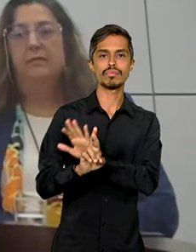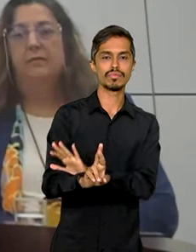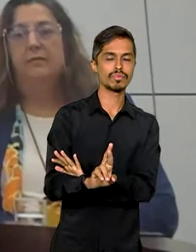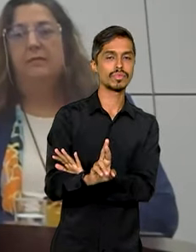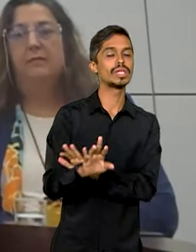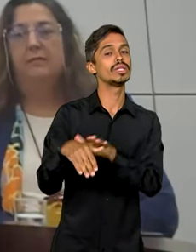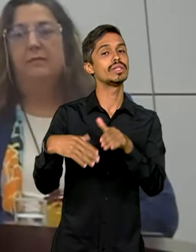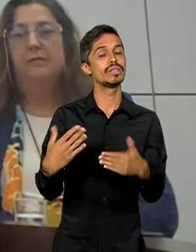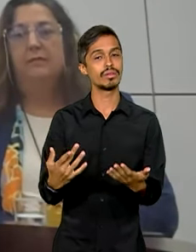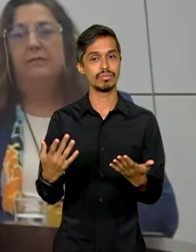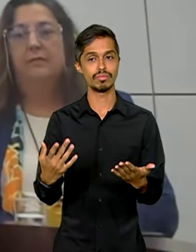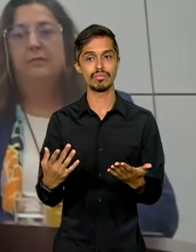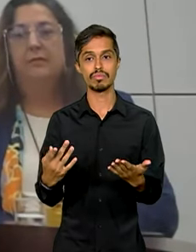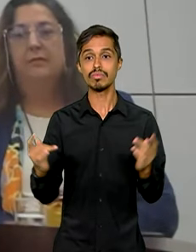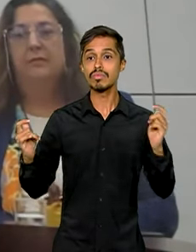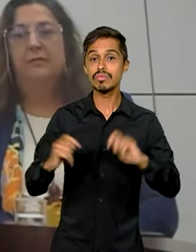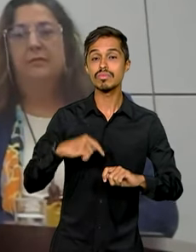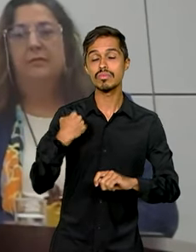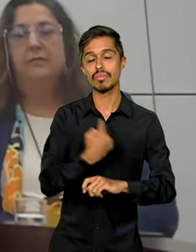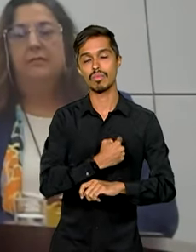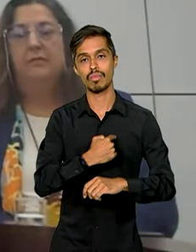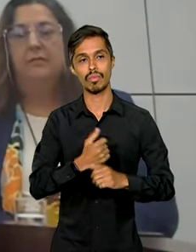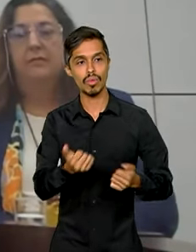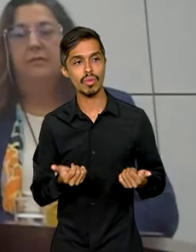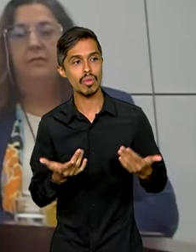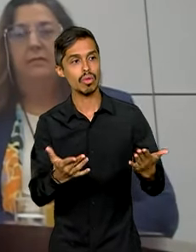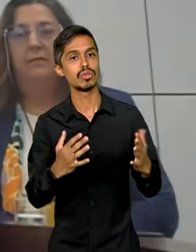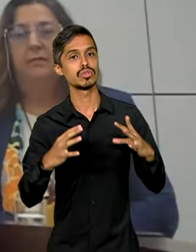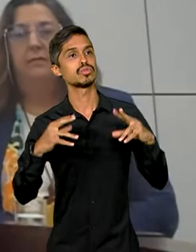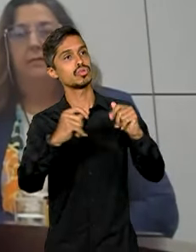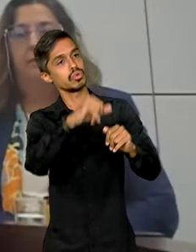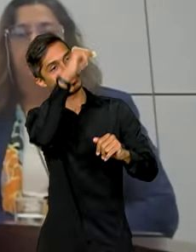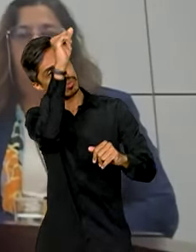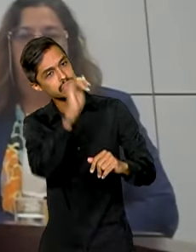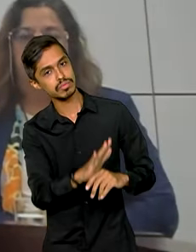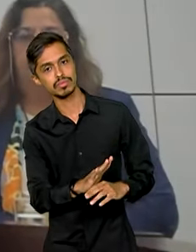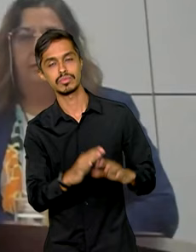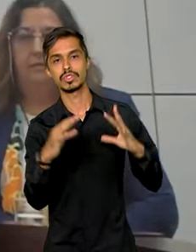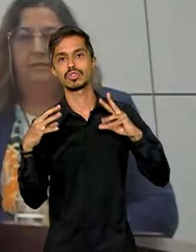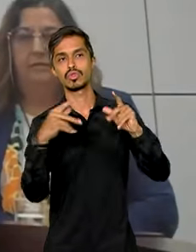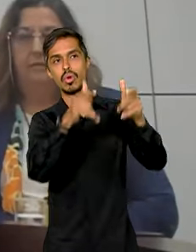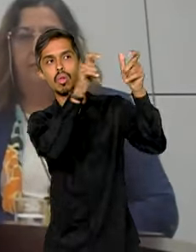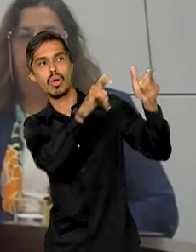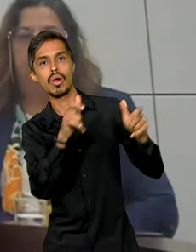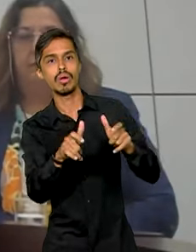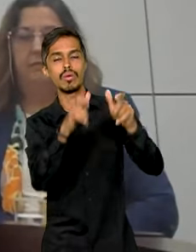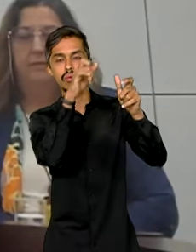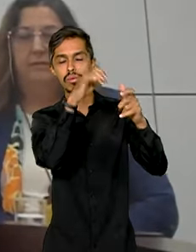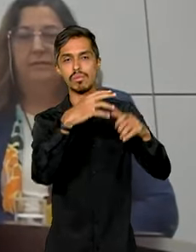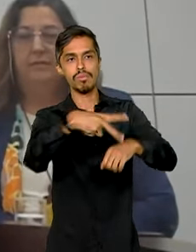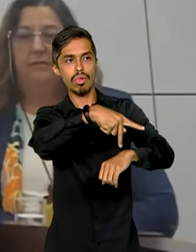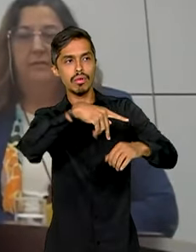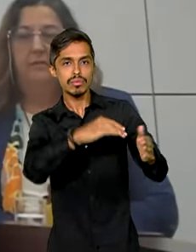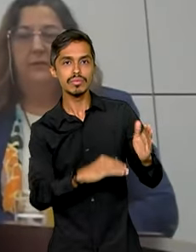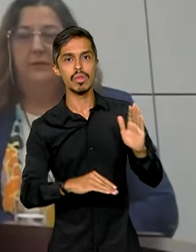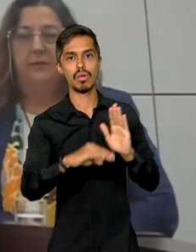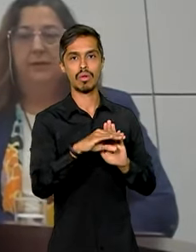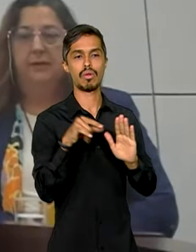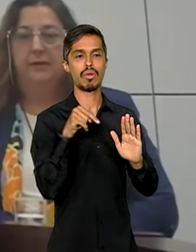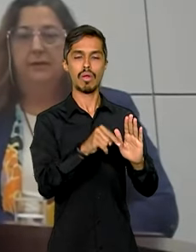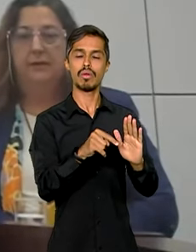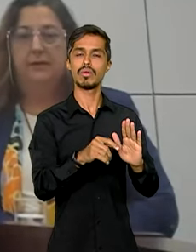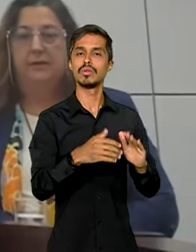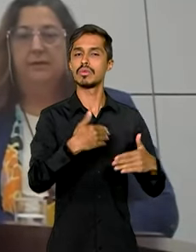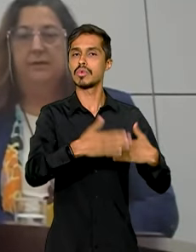para que a gente possa oferecer em todos os territórios, em todo o país, um processo